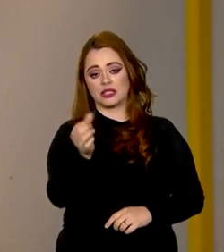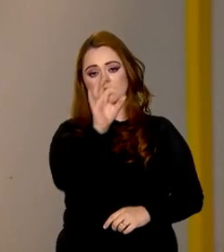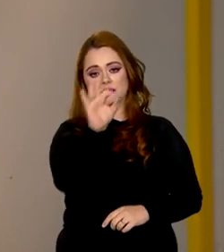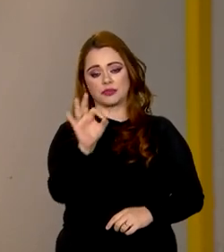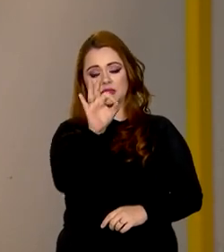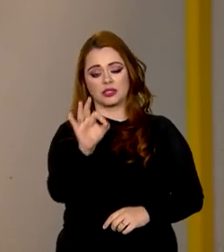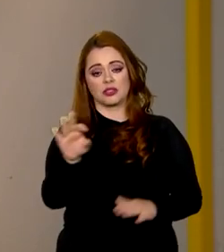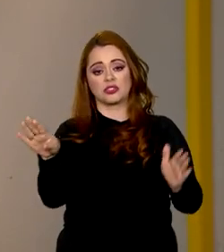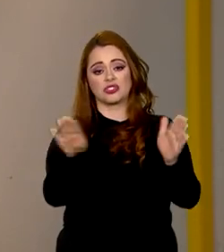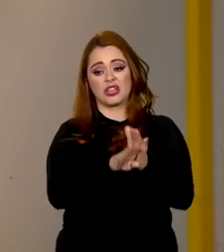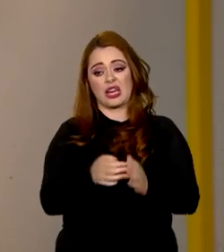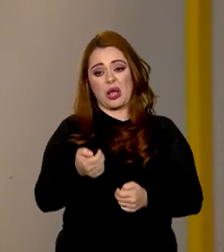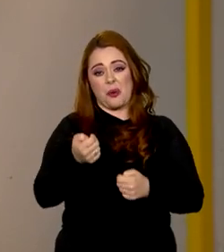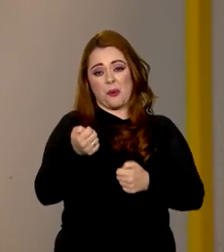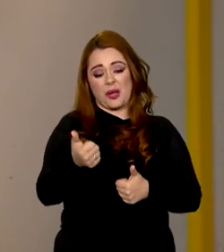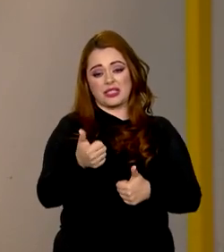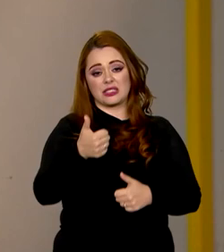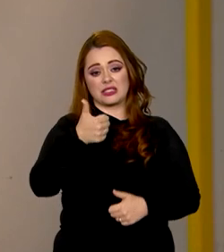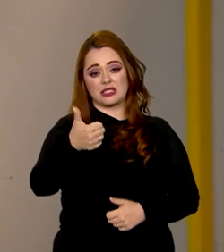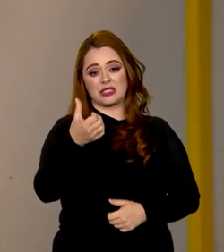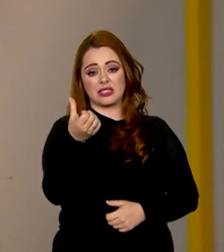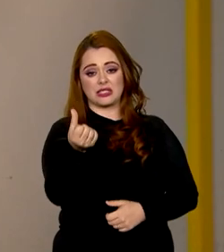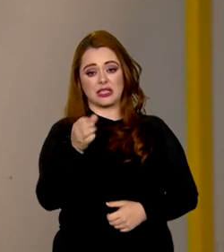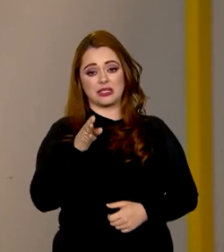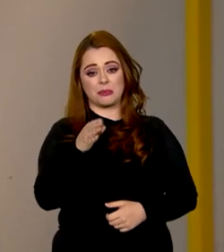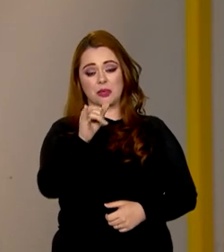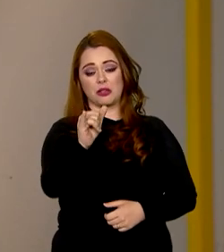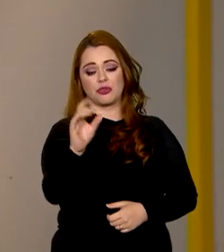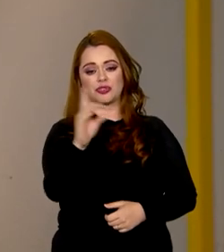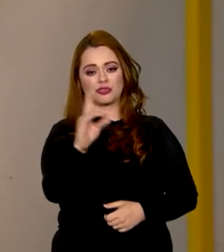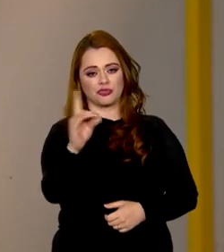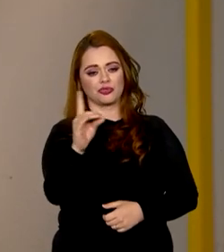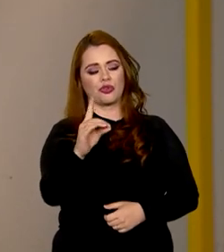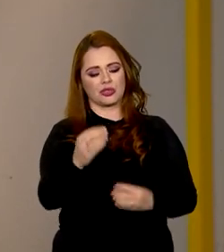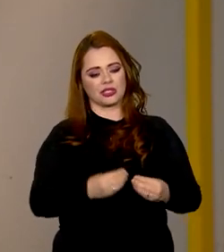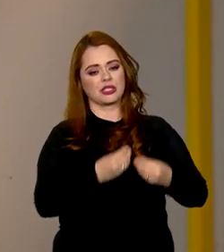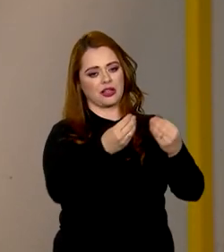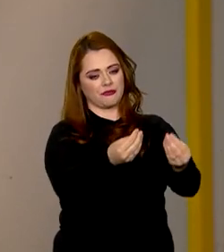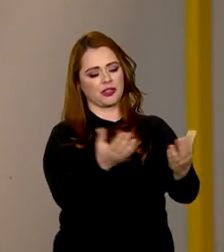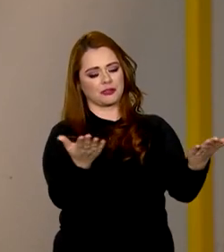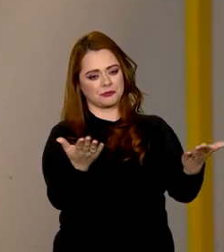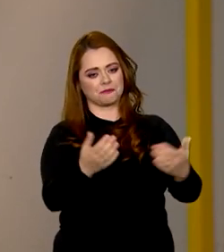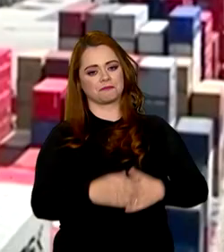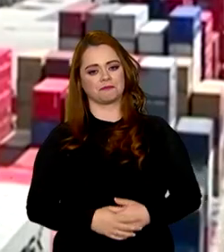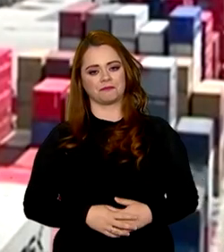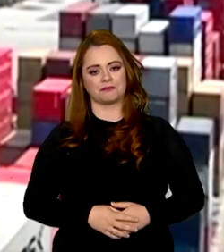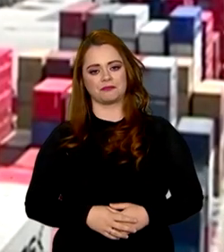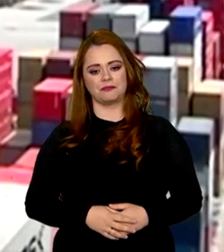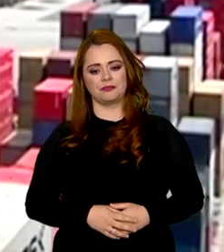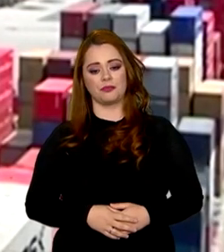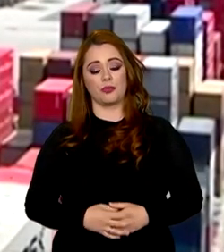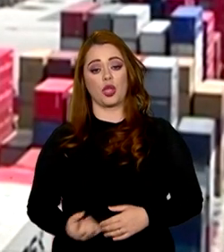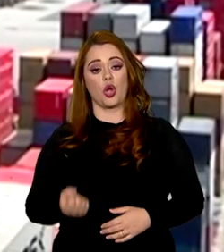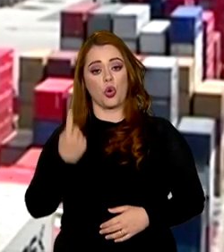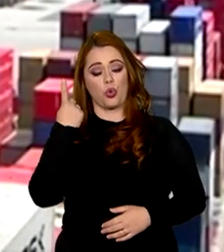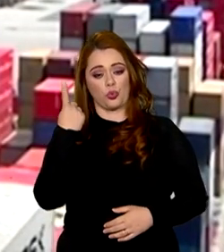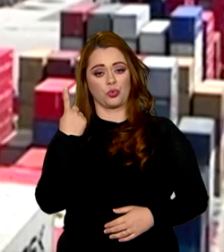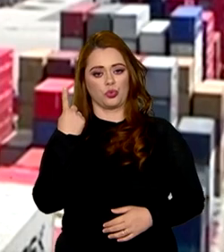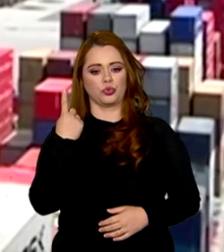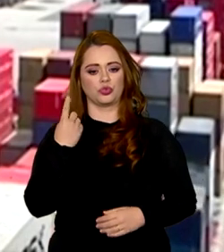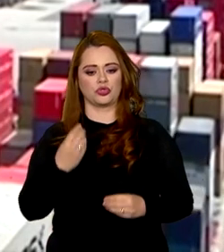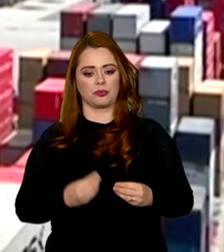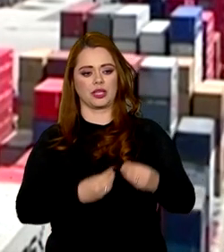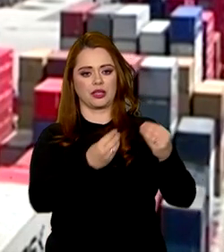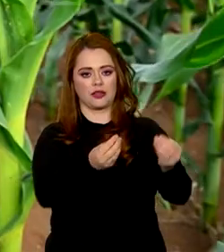e chegaram a quase 16 bilhões de dólares exportados no período. O último balanço das